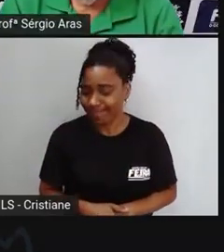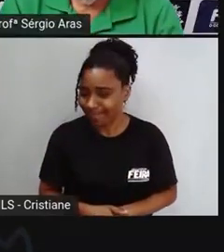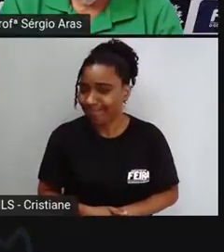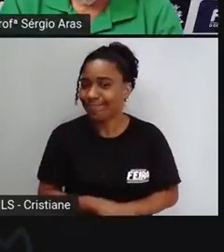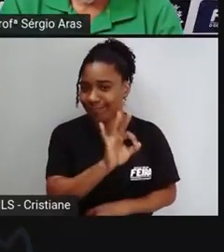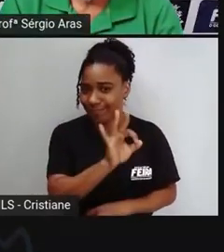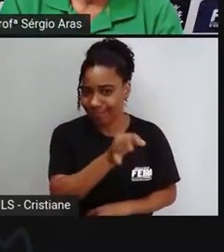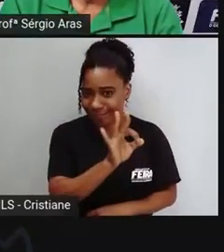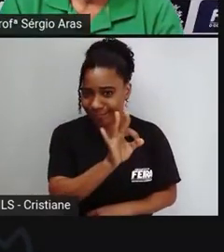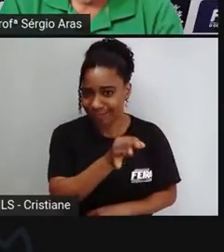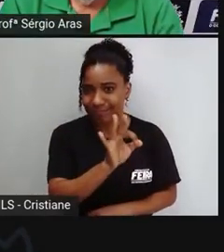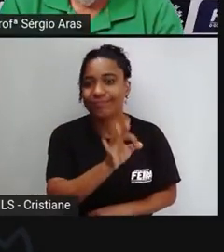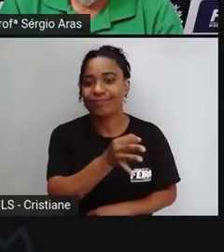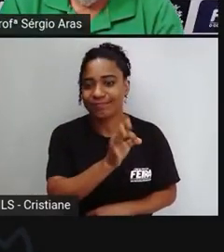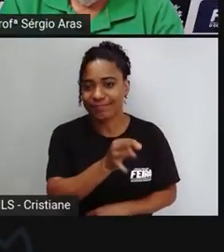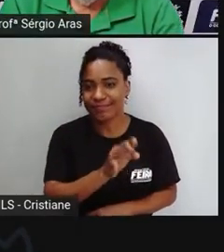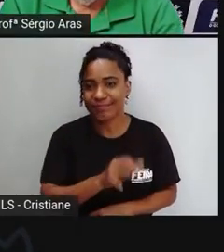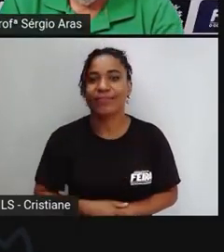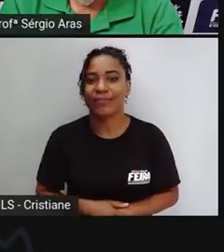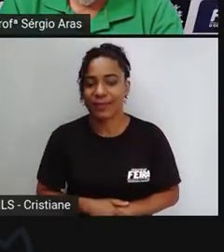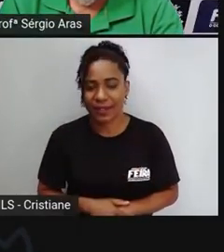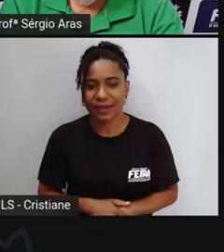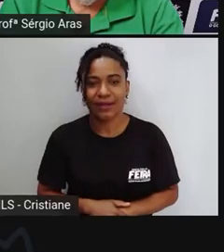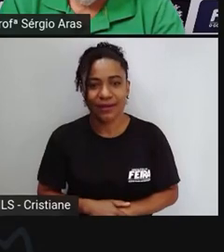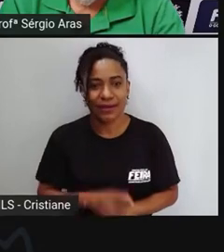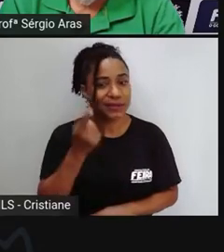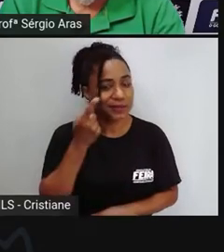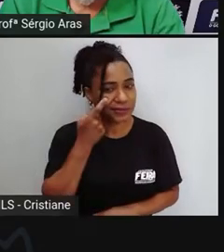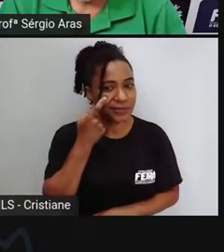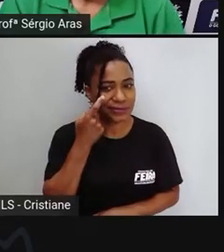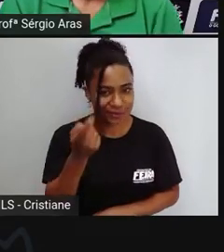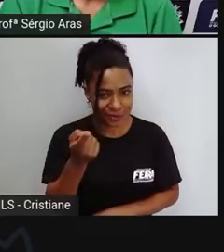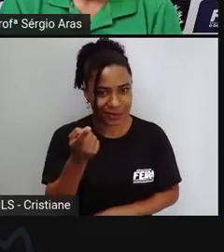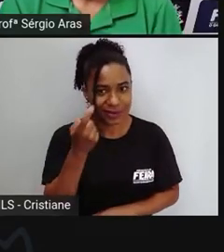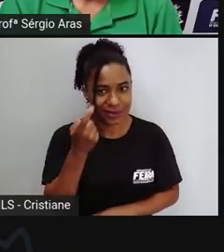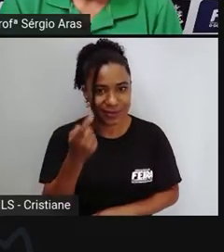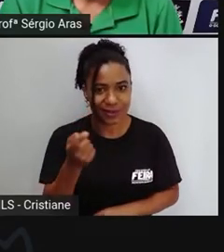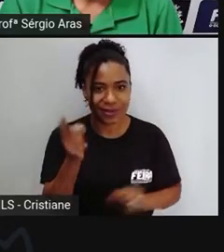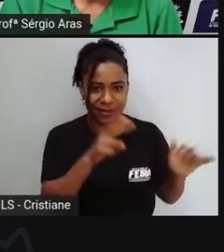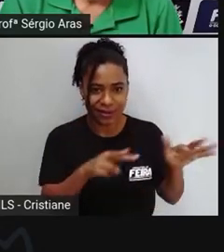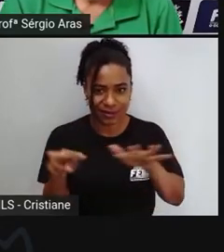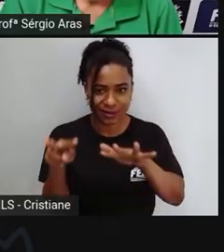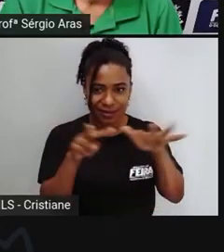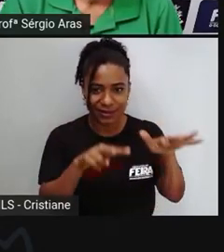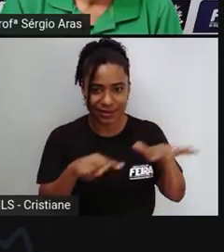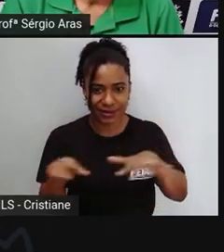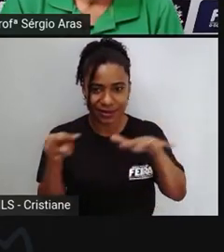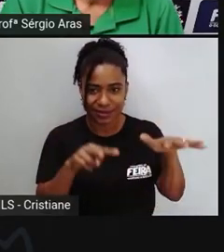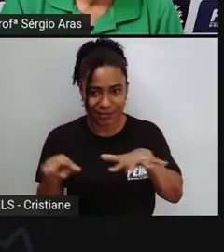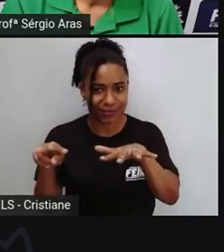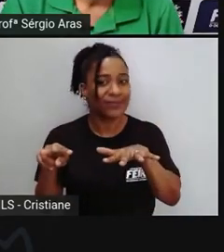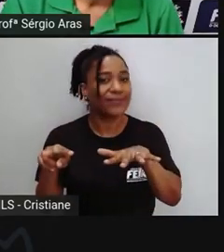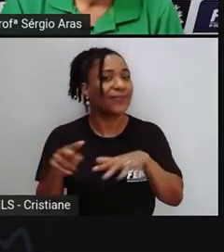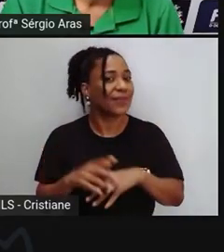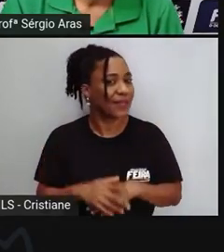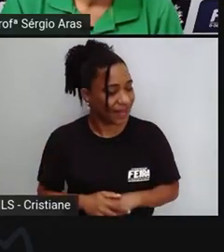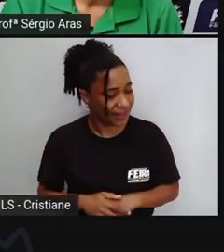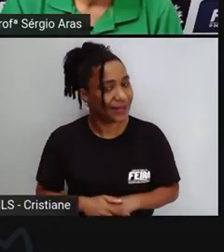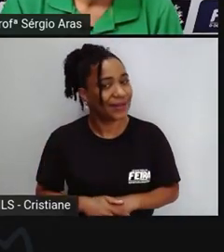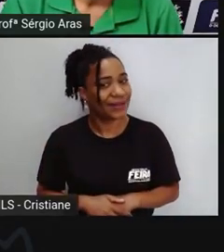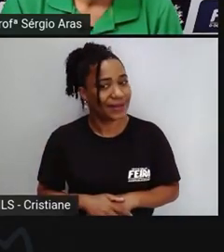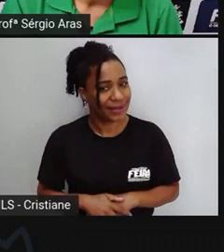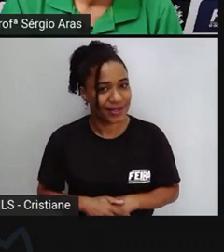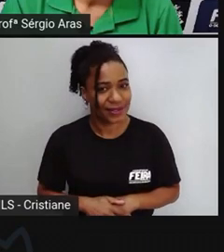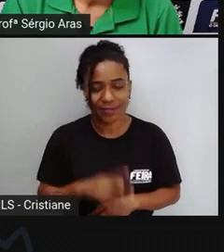associação muito pertinente a gente está acompanhando as notícias já tem algumas semanas essa erupção realmente o ser